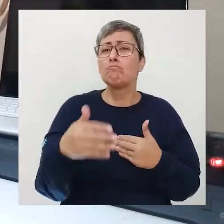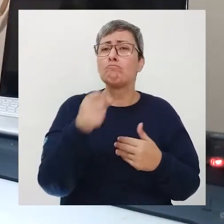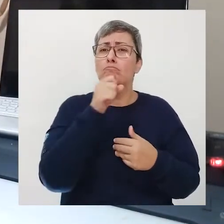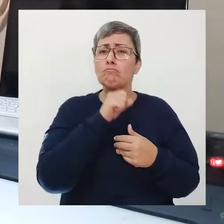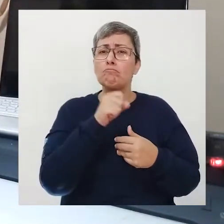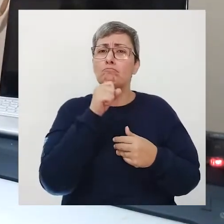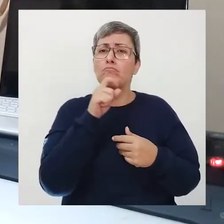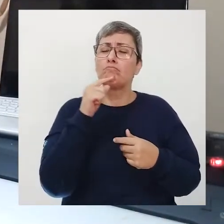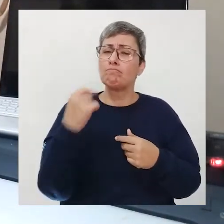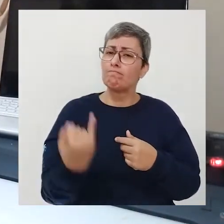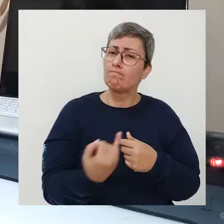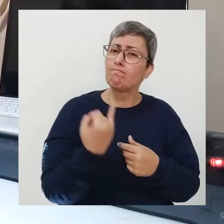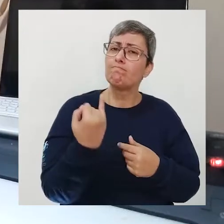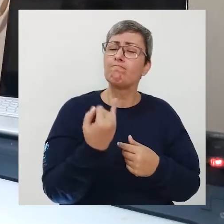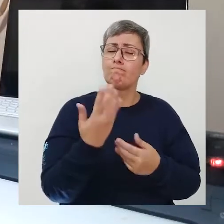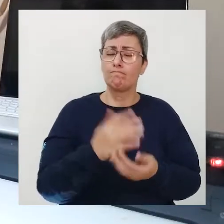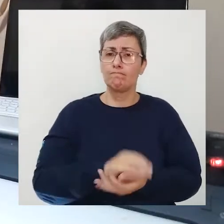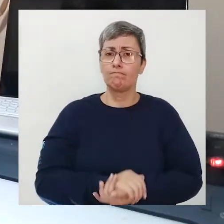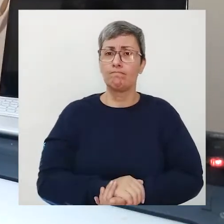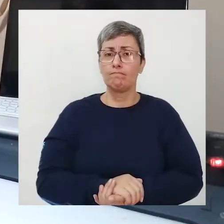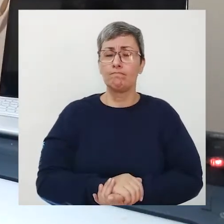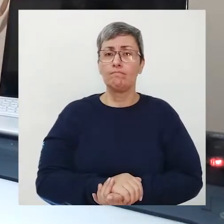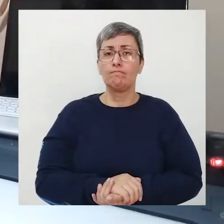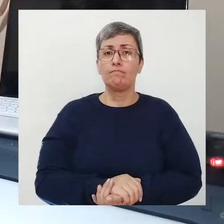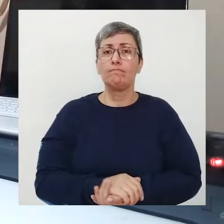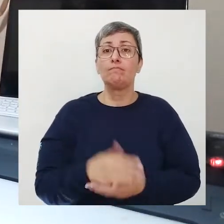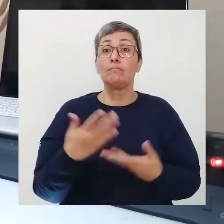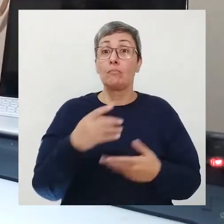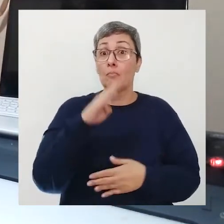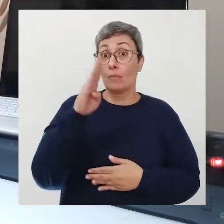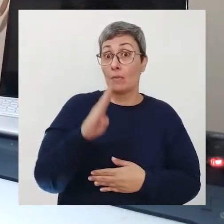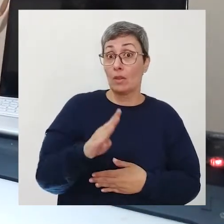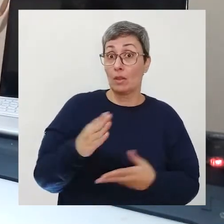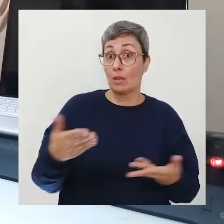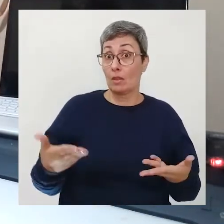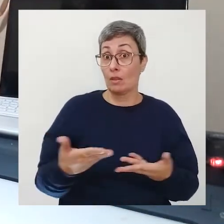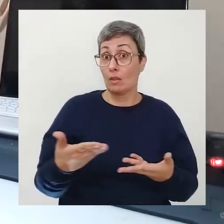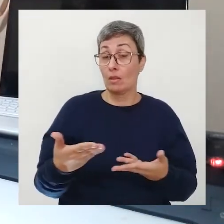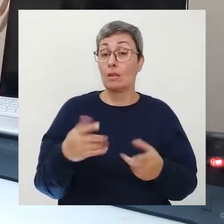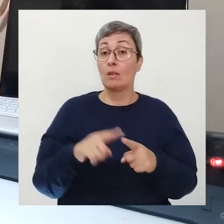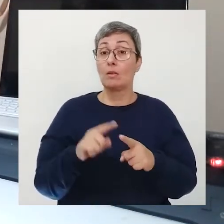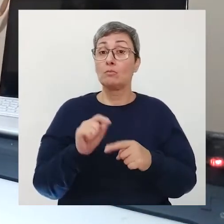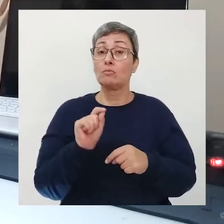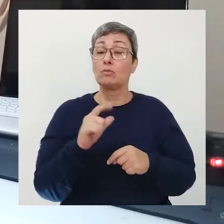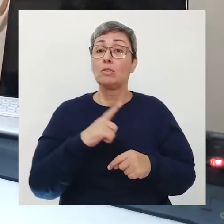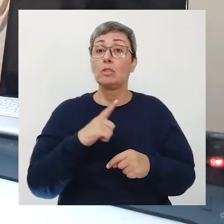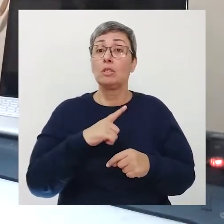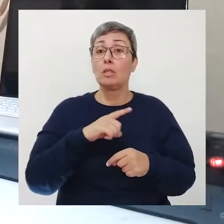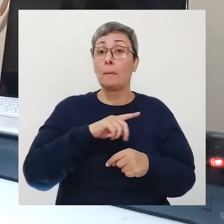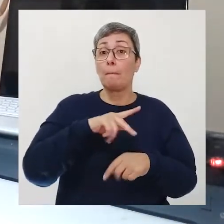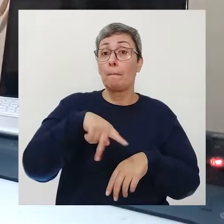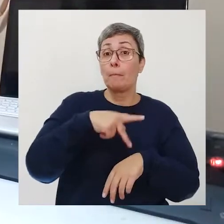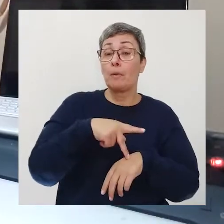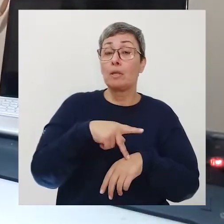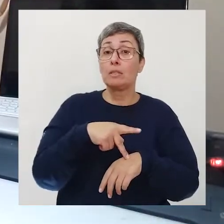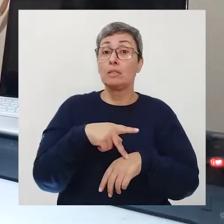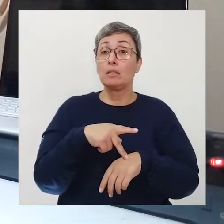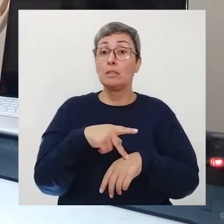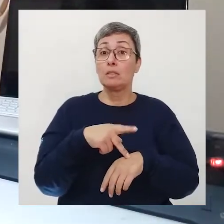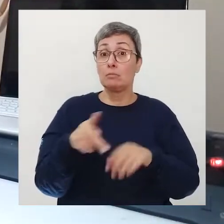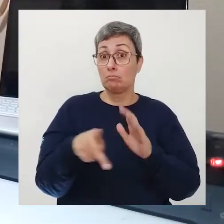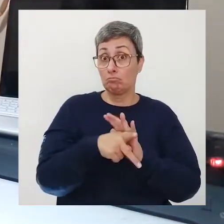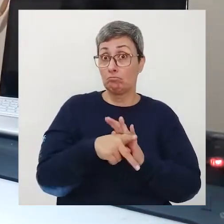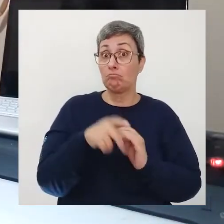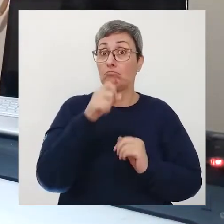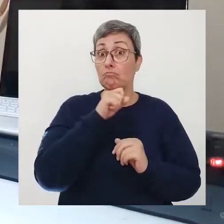porém é importante se cuidar em qualquer idade não vai esperar ficar velho para você se